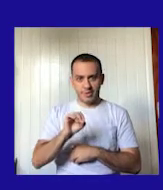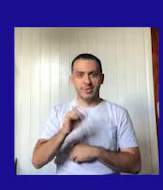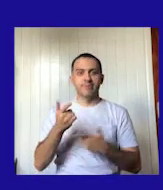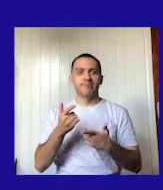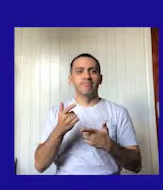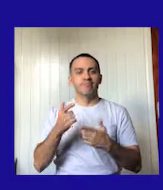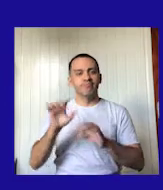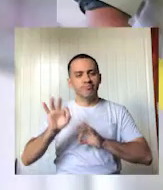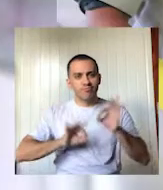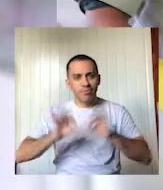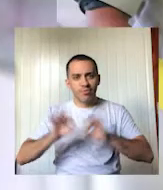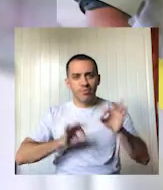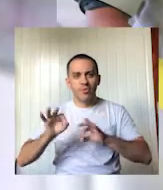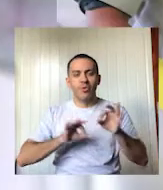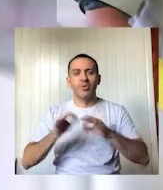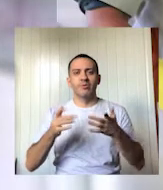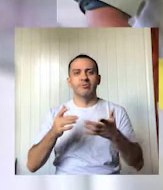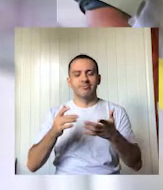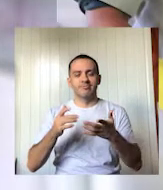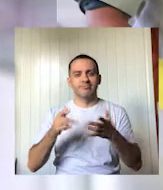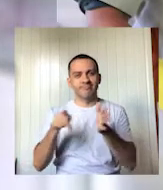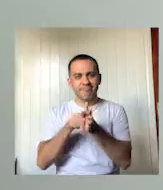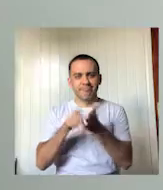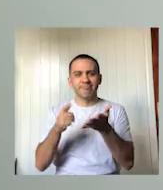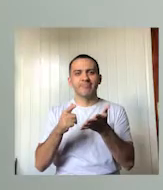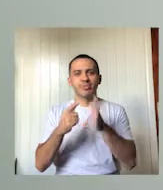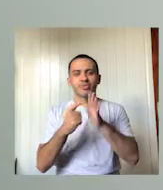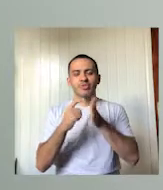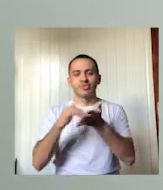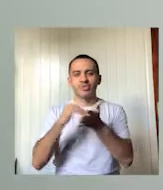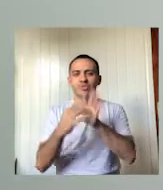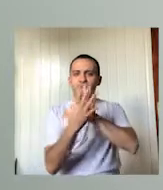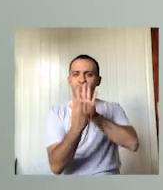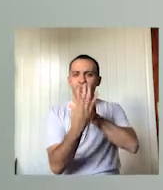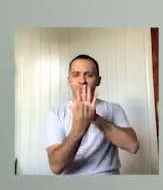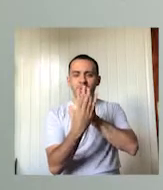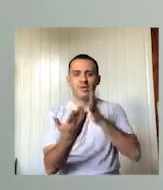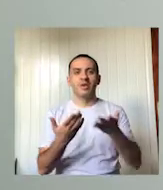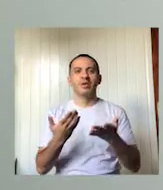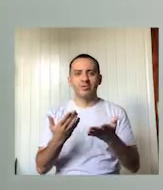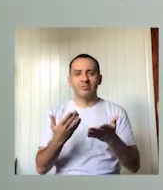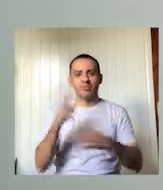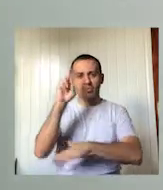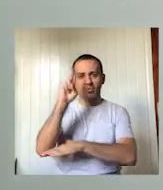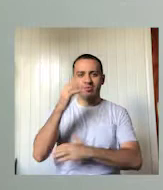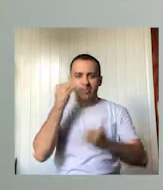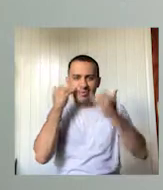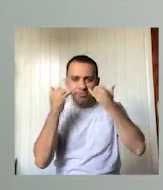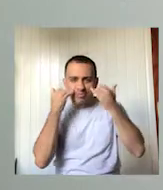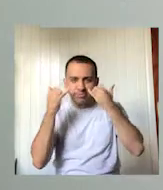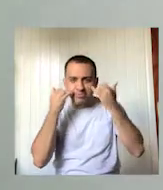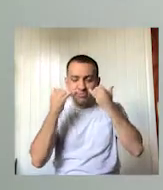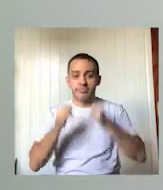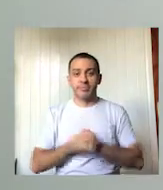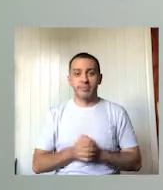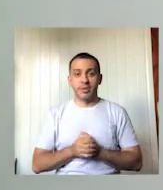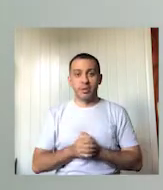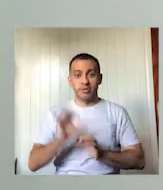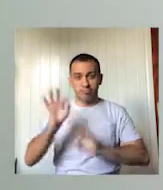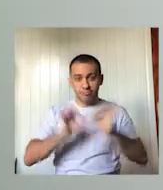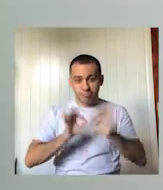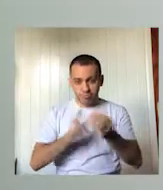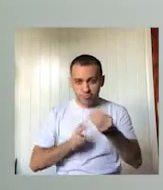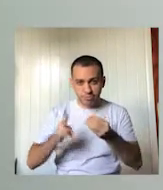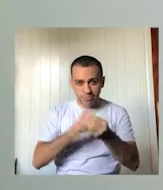Reitoria e do Escritório Modelo Unifap Notícias. E olha só, a produção dos protetores faciais na Unifap